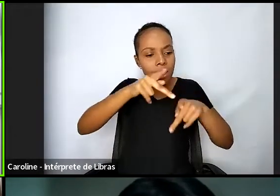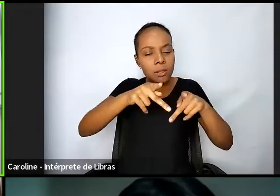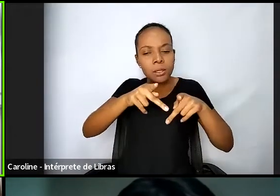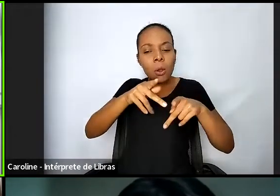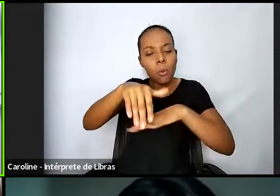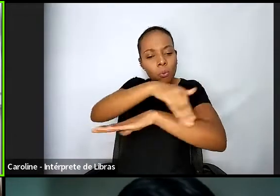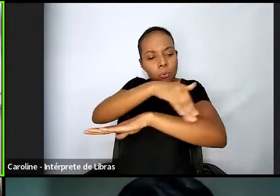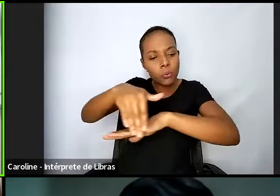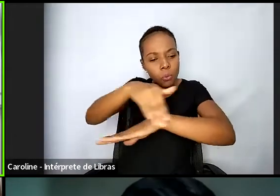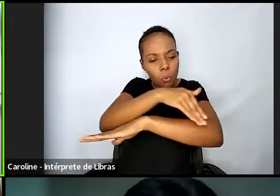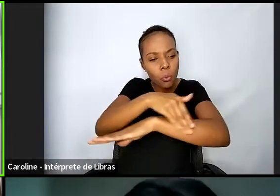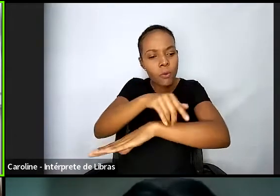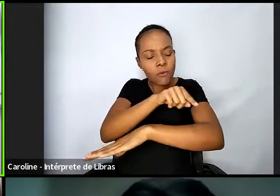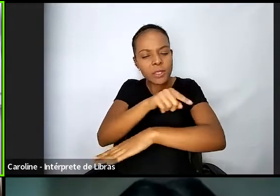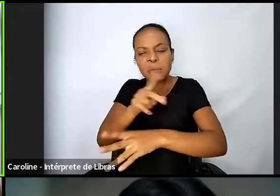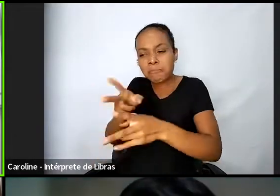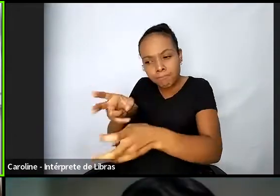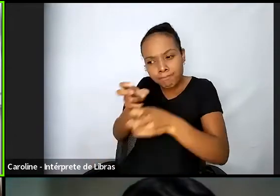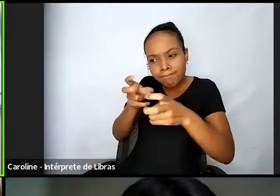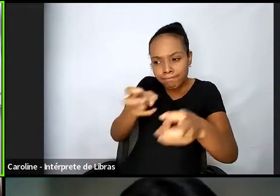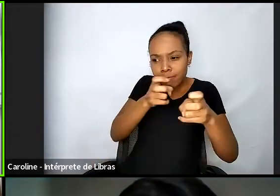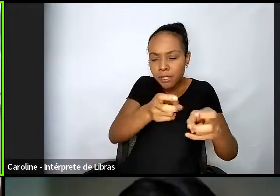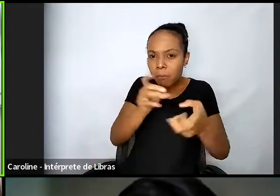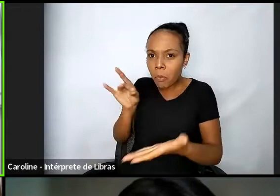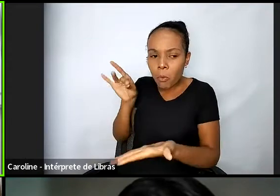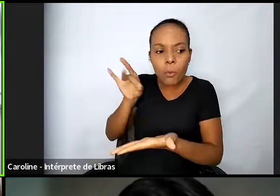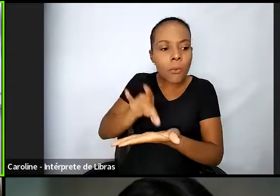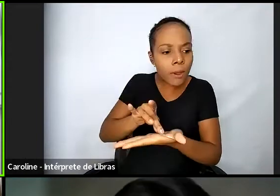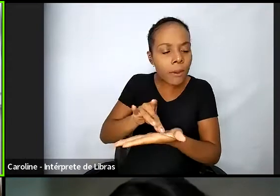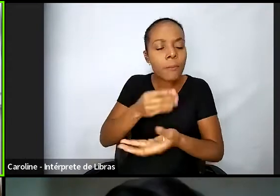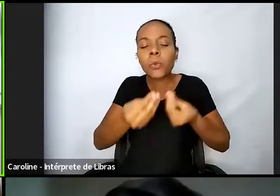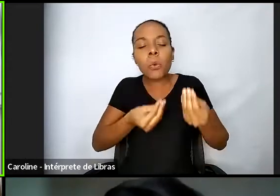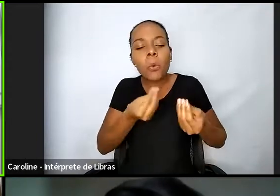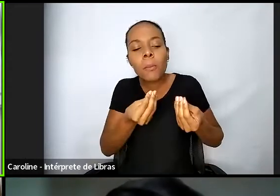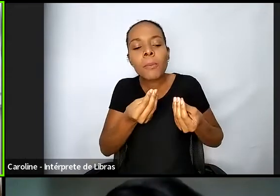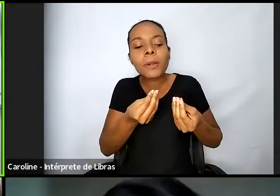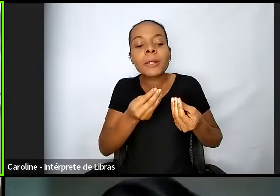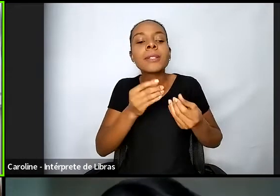desse tema. Te passo a palavra pedindo que você faça a autodescrição.